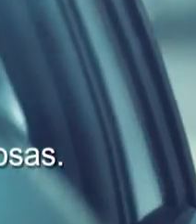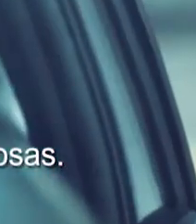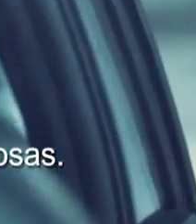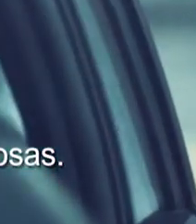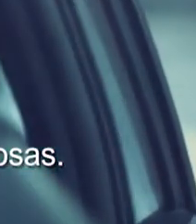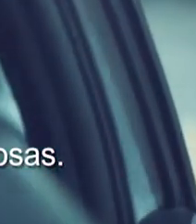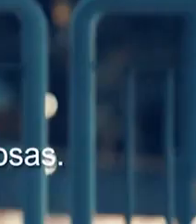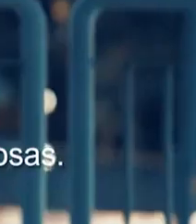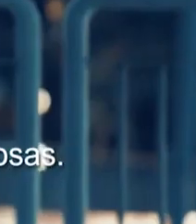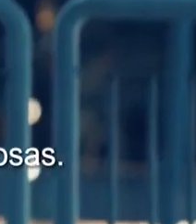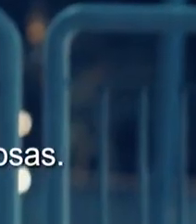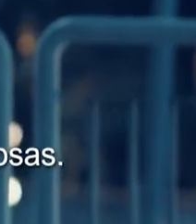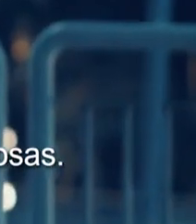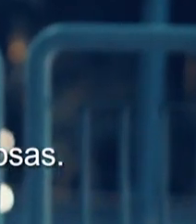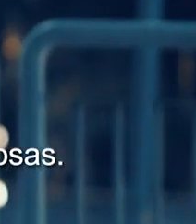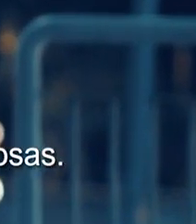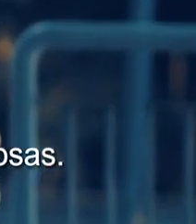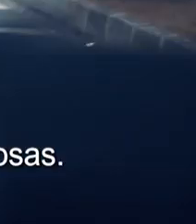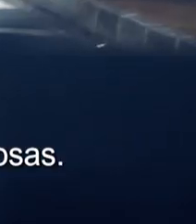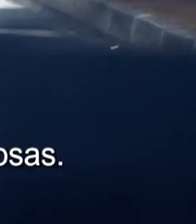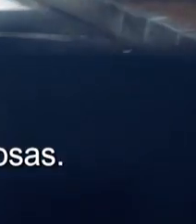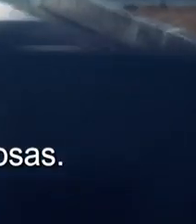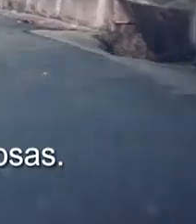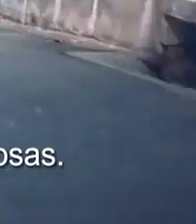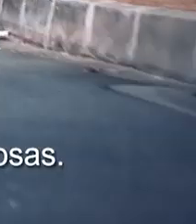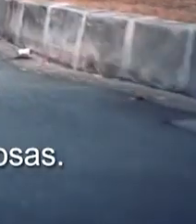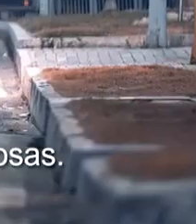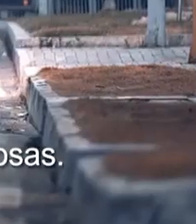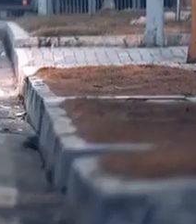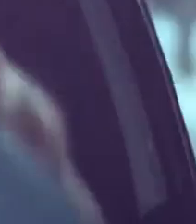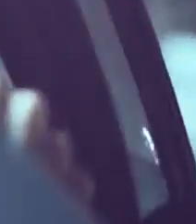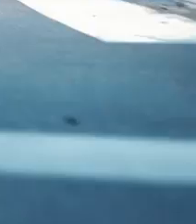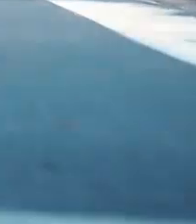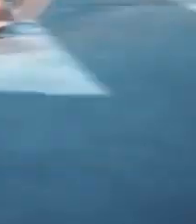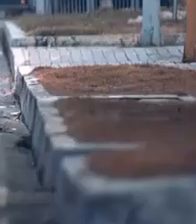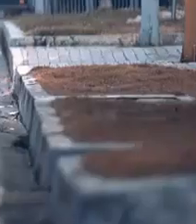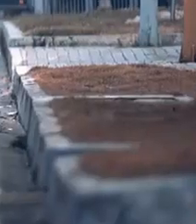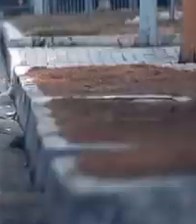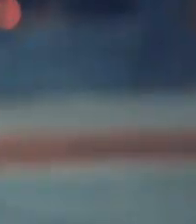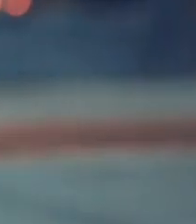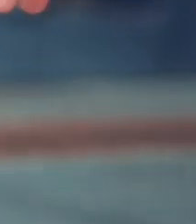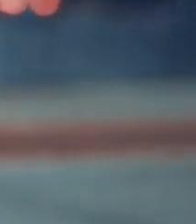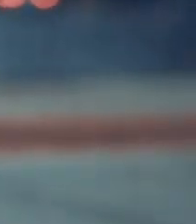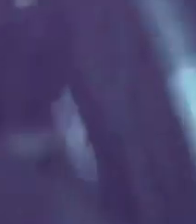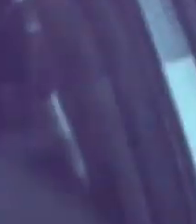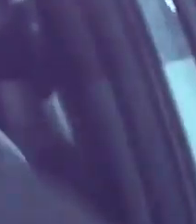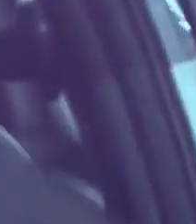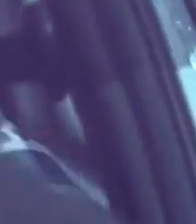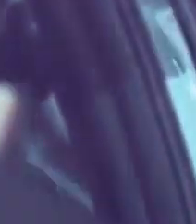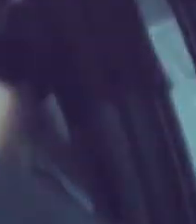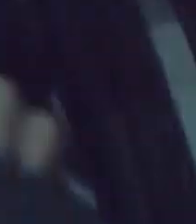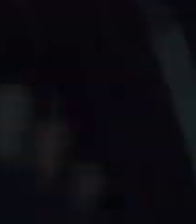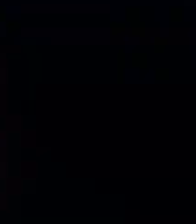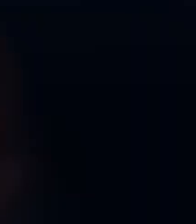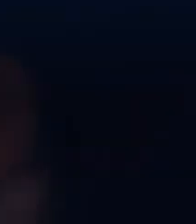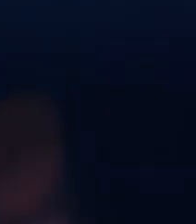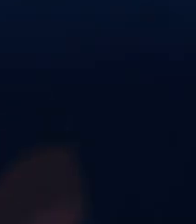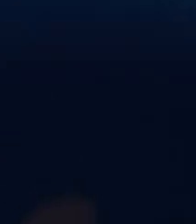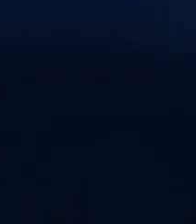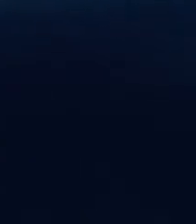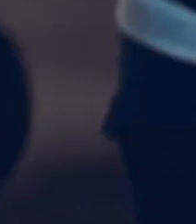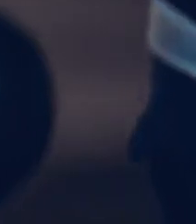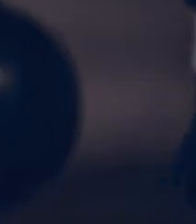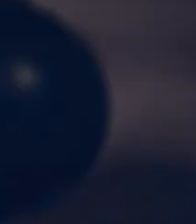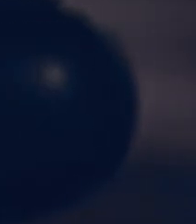Dirigir depois de beber pode ter consequências desastrosas. Você pode não ser humano ou se machucar. O consumo de